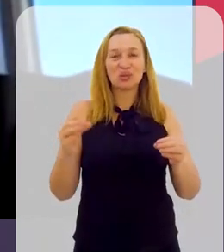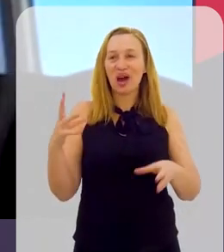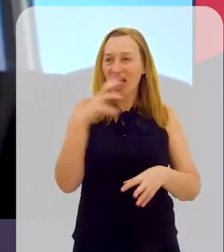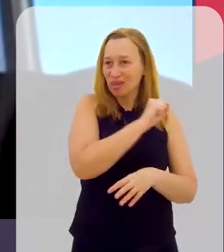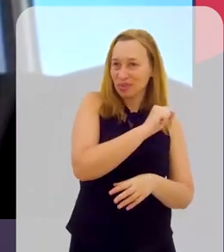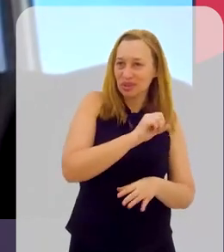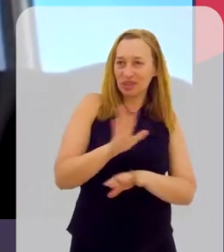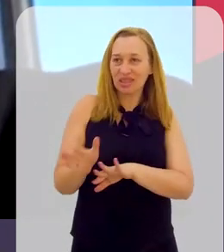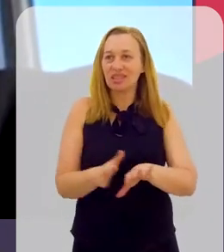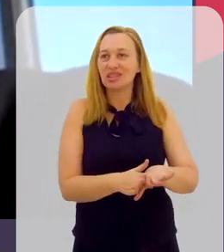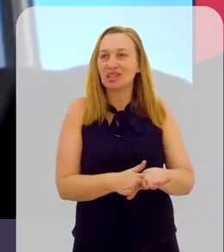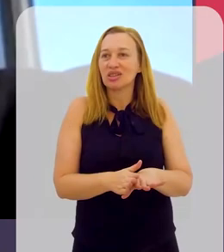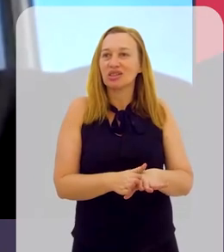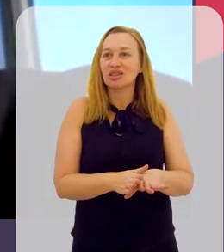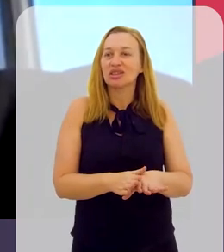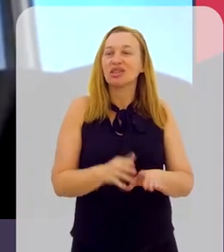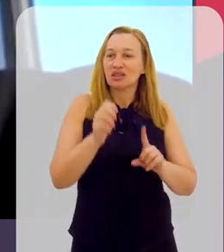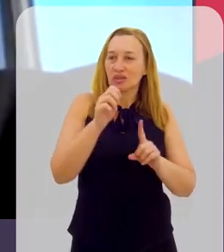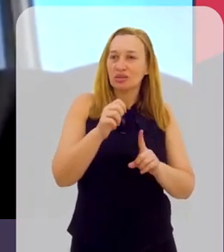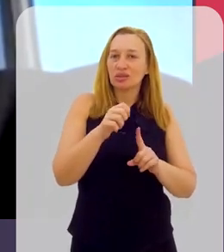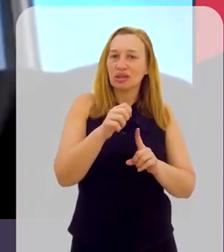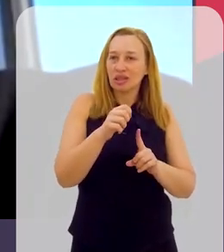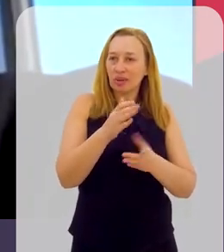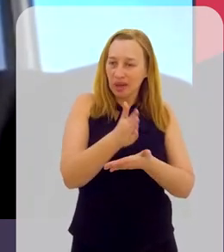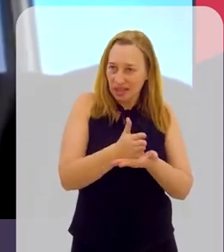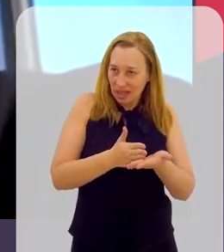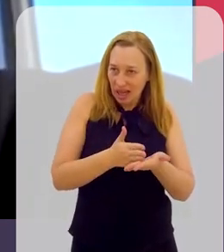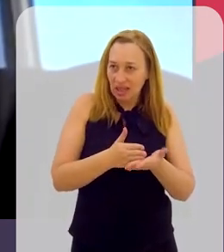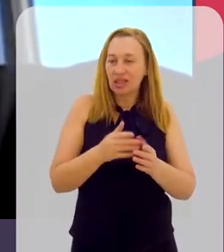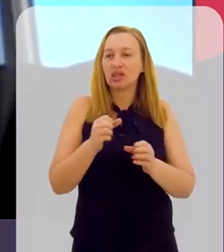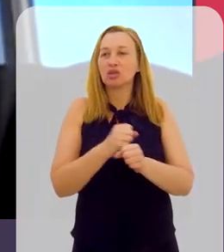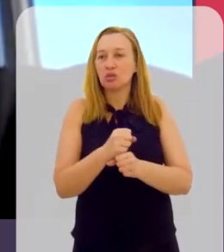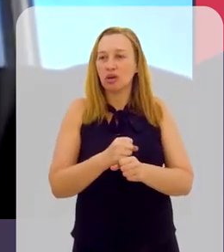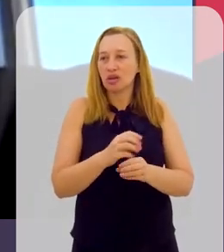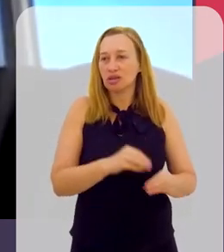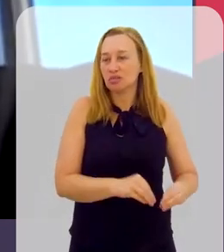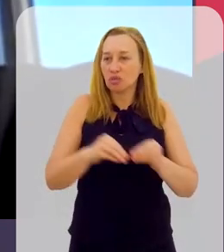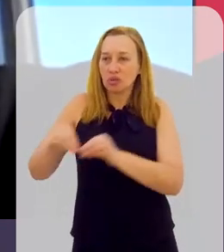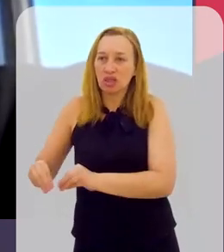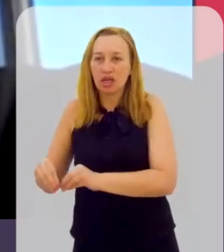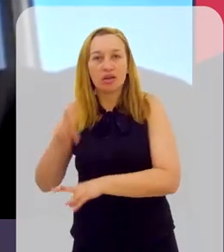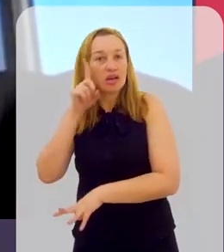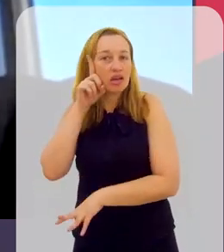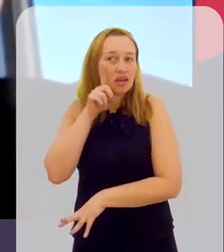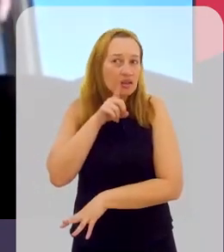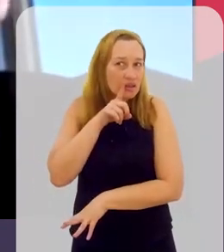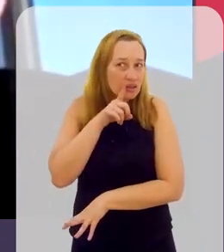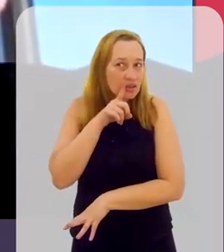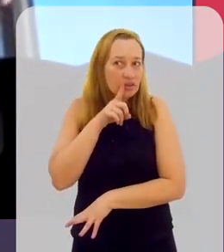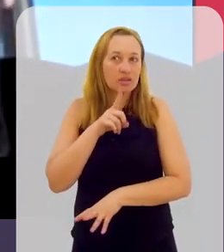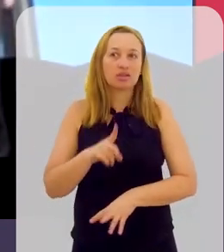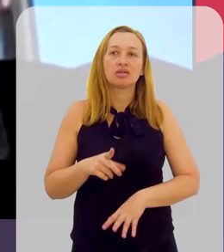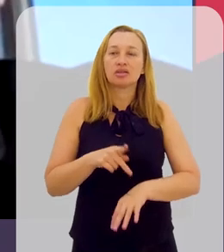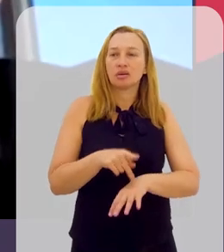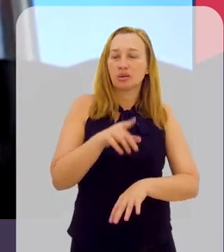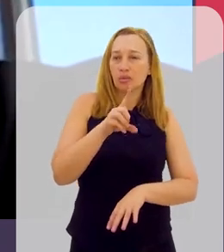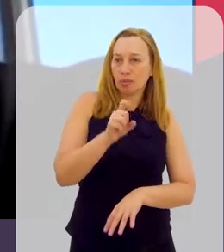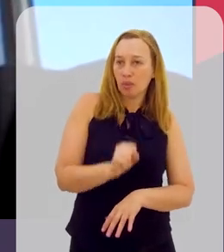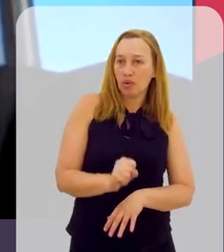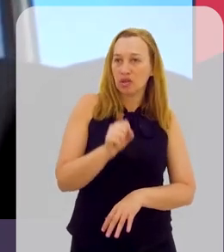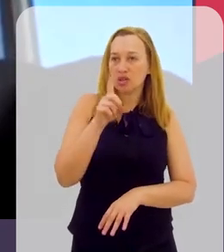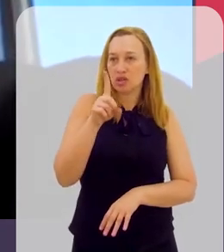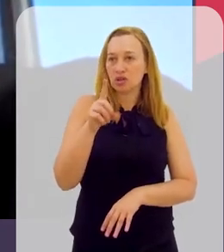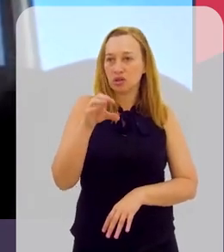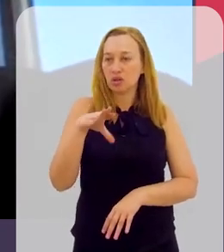rápido. Terminei meu doutorado no meio desse ano. E, logo, já me mudei aqui para os Estados Unidos. Estou